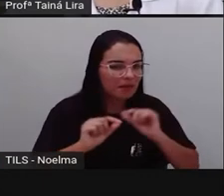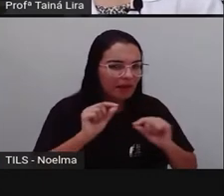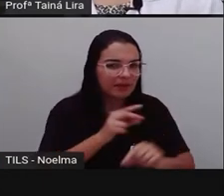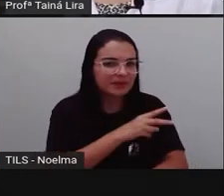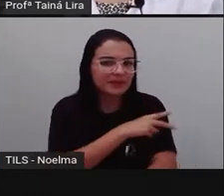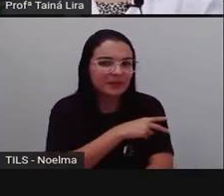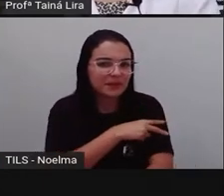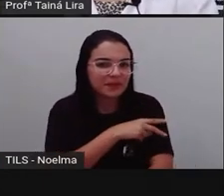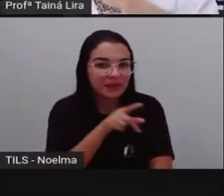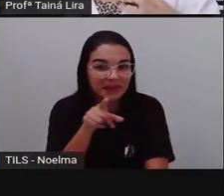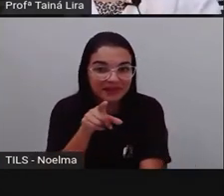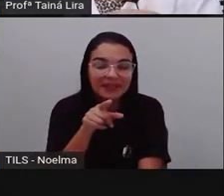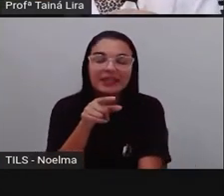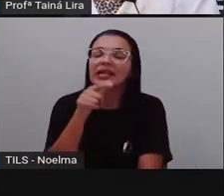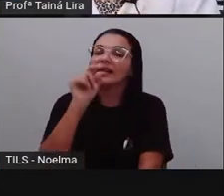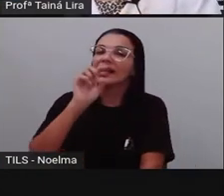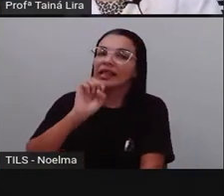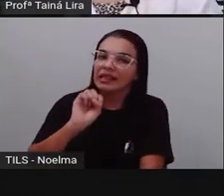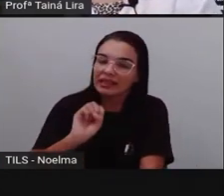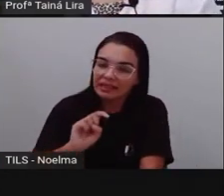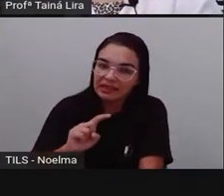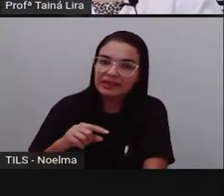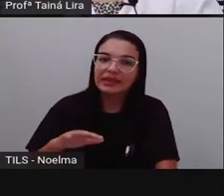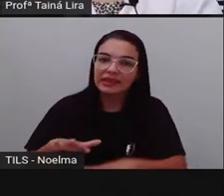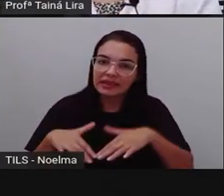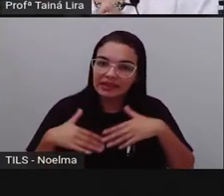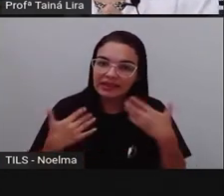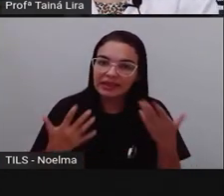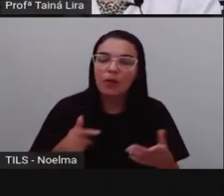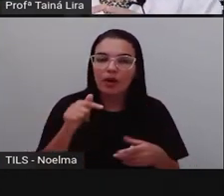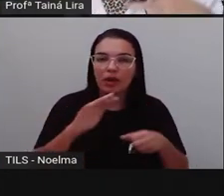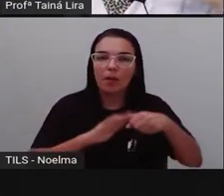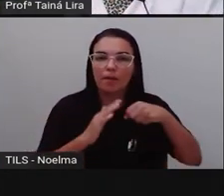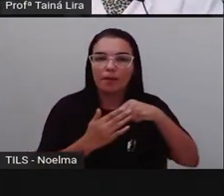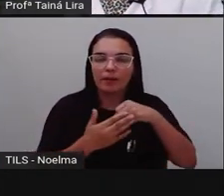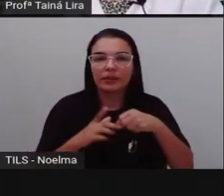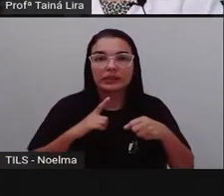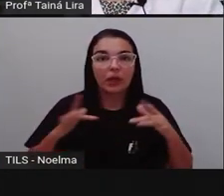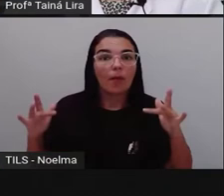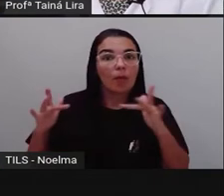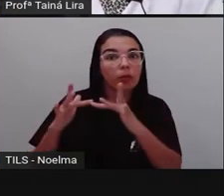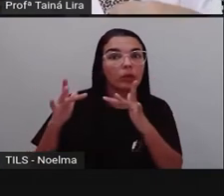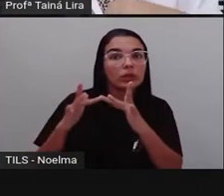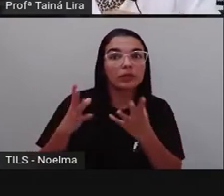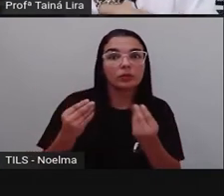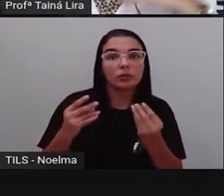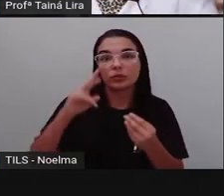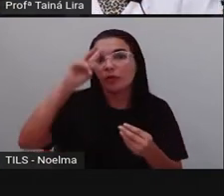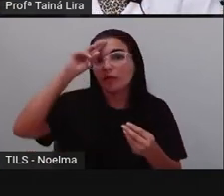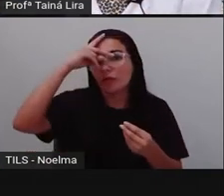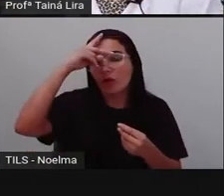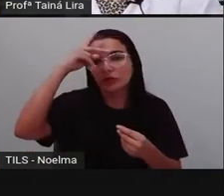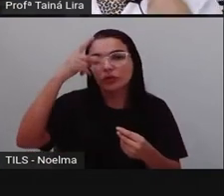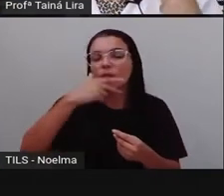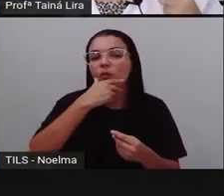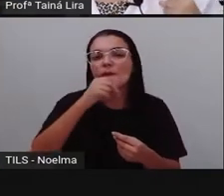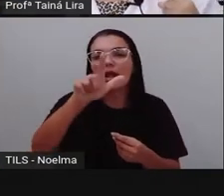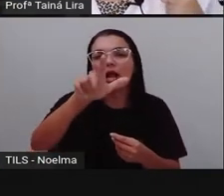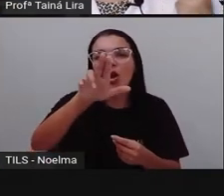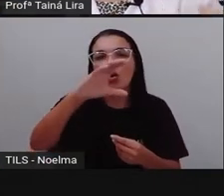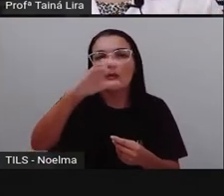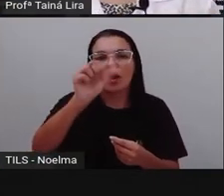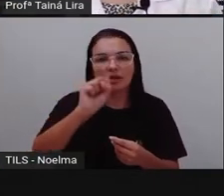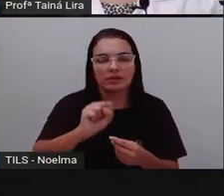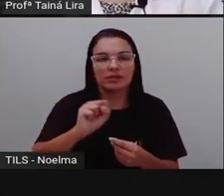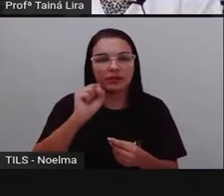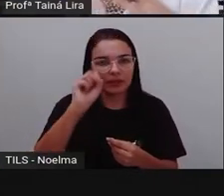ano, certo? Então, esse bairro de Feira de Santona, ele tem uma ligação muito forte, né, com Lucas da Feira,